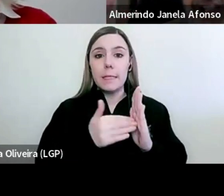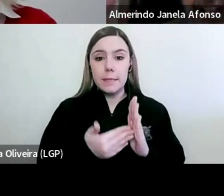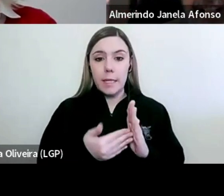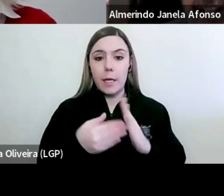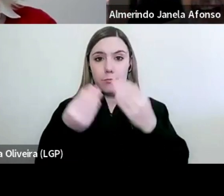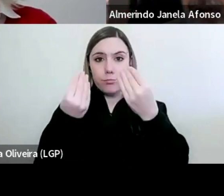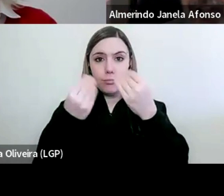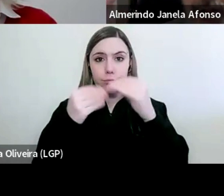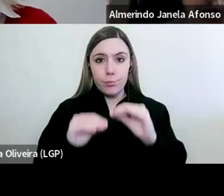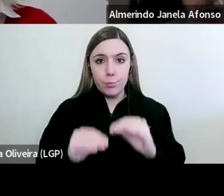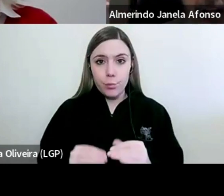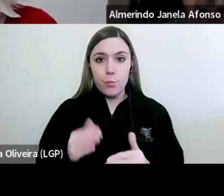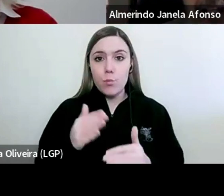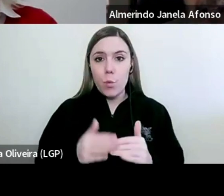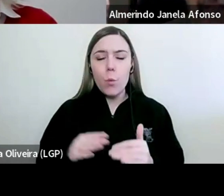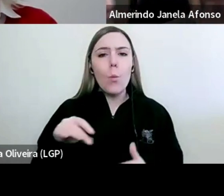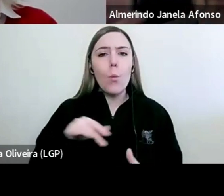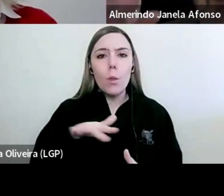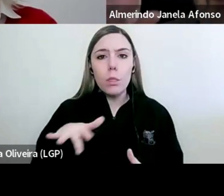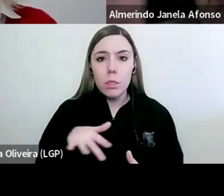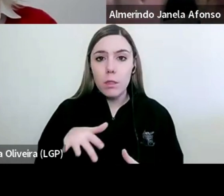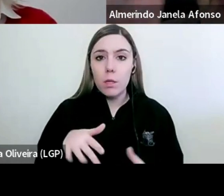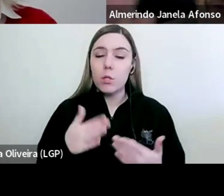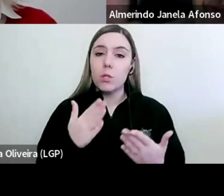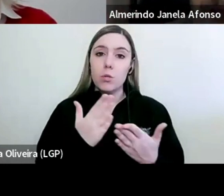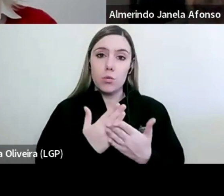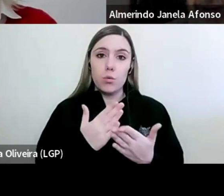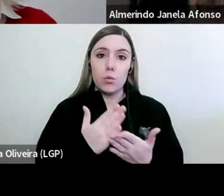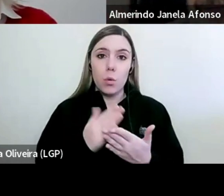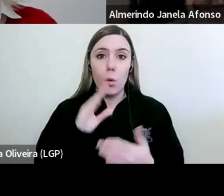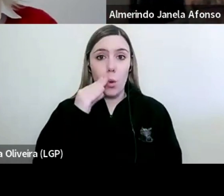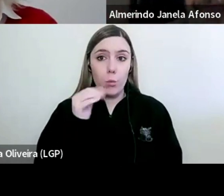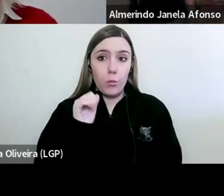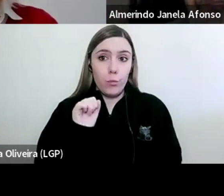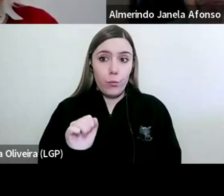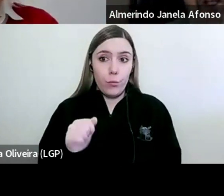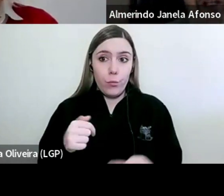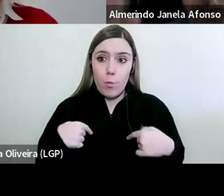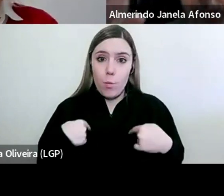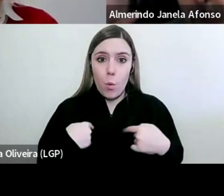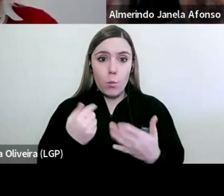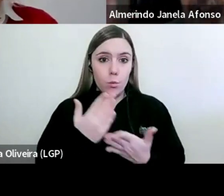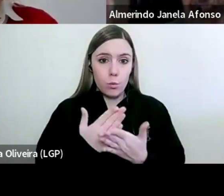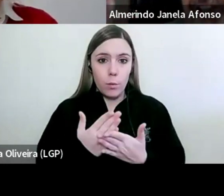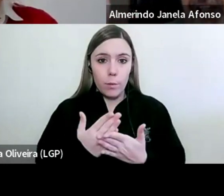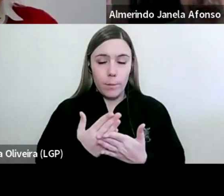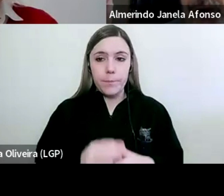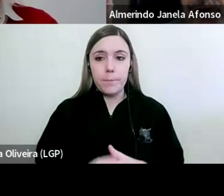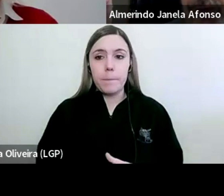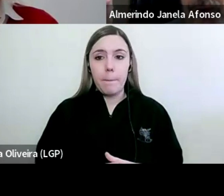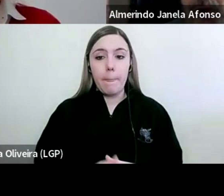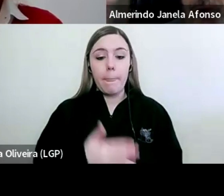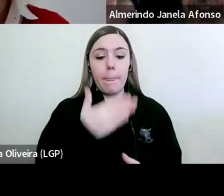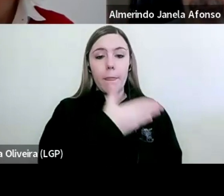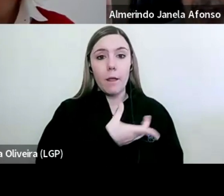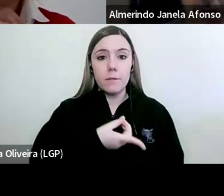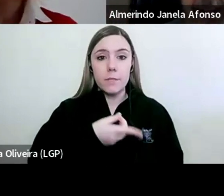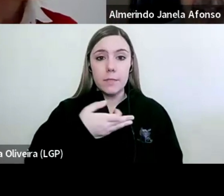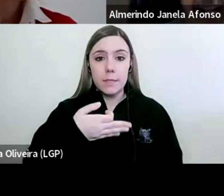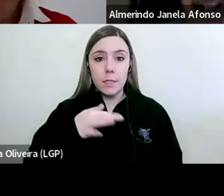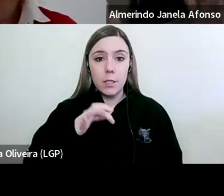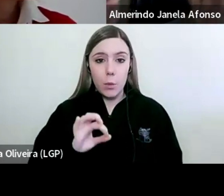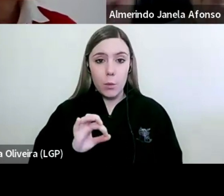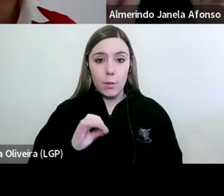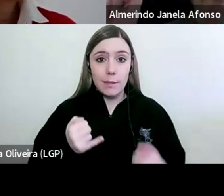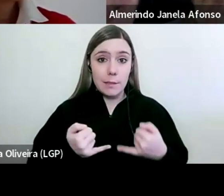elaborados e realizados na escola que os alunos frequentam. Depois de 78, o exame da